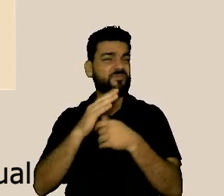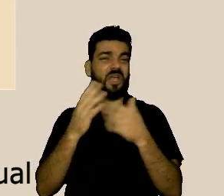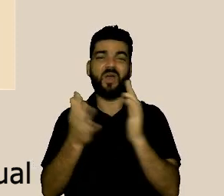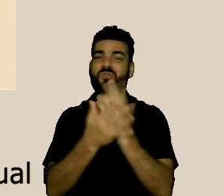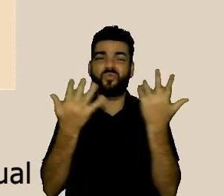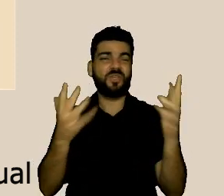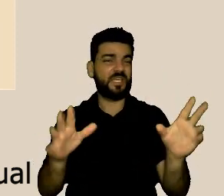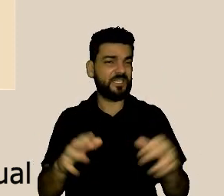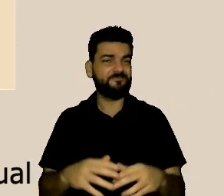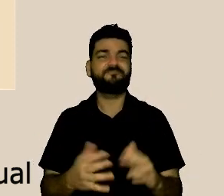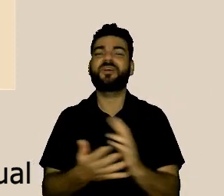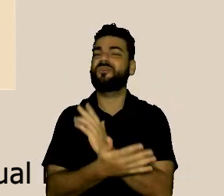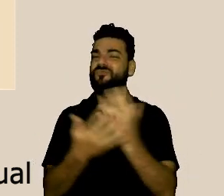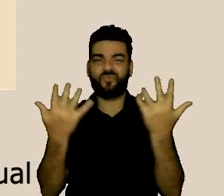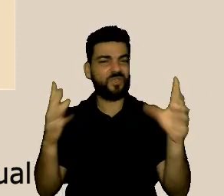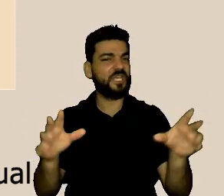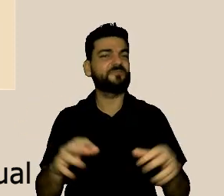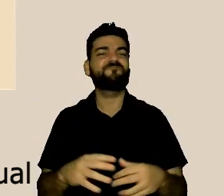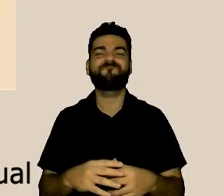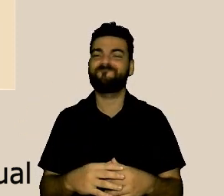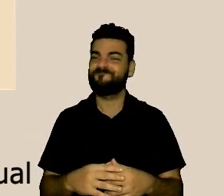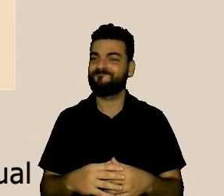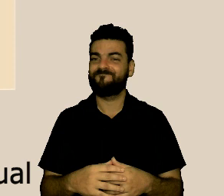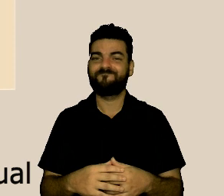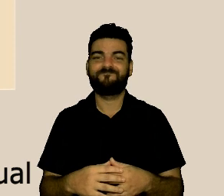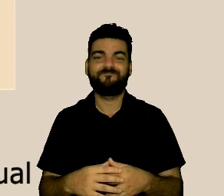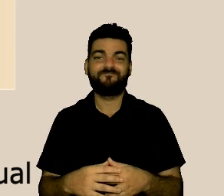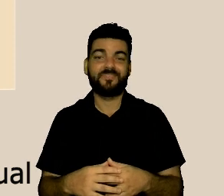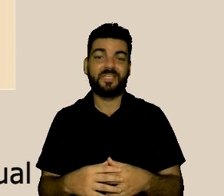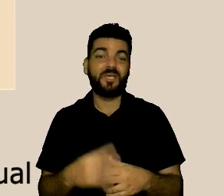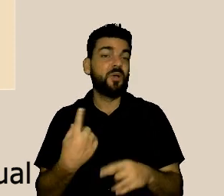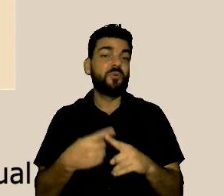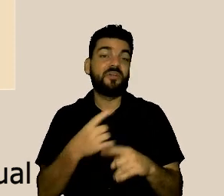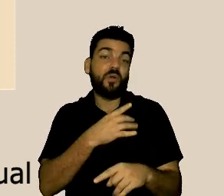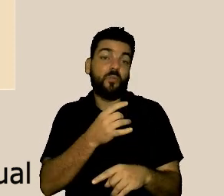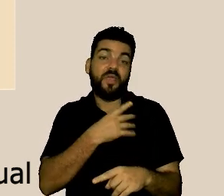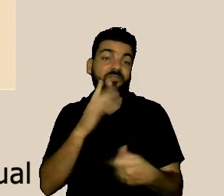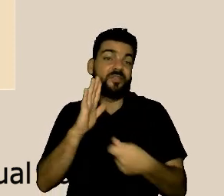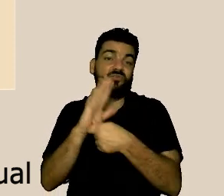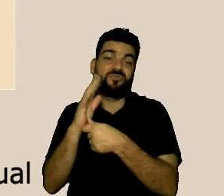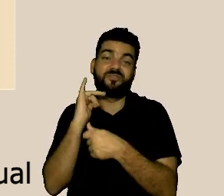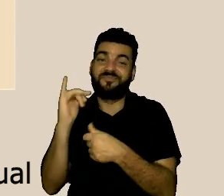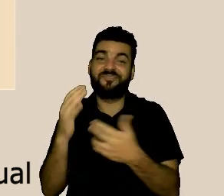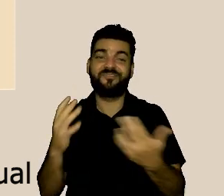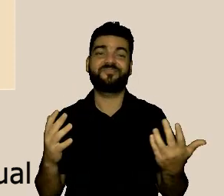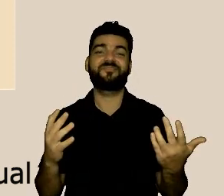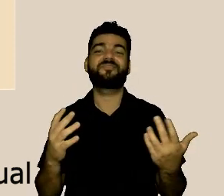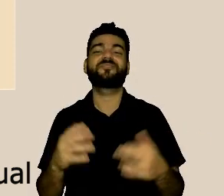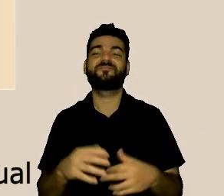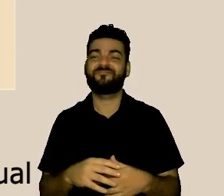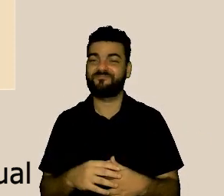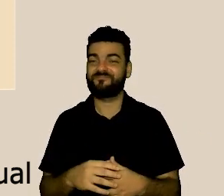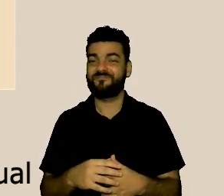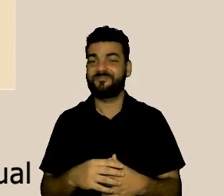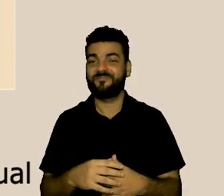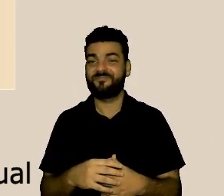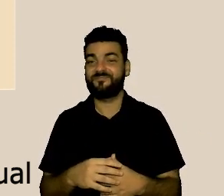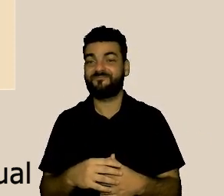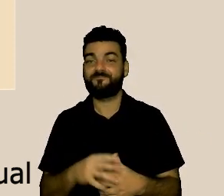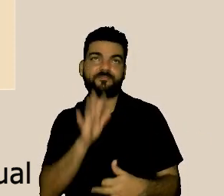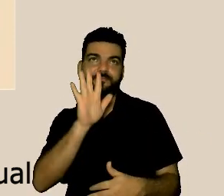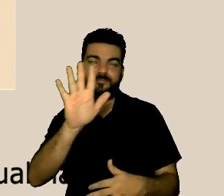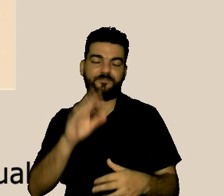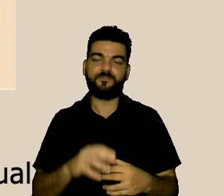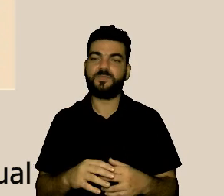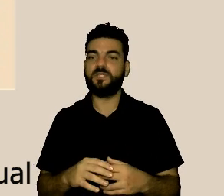parte dos servidores de formalizar uma denúncia porque primeiro